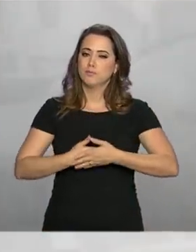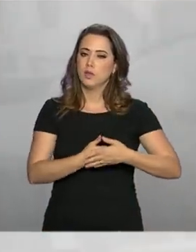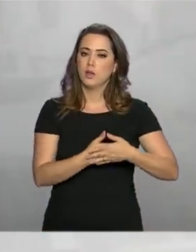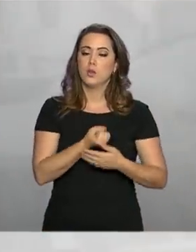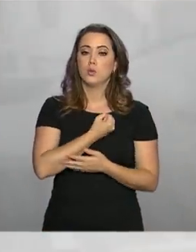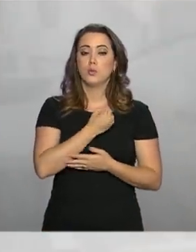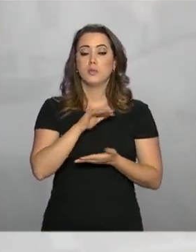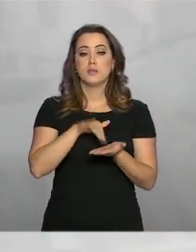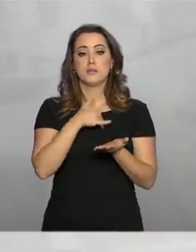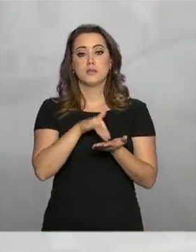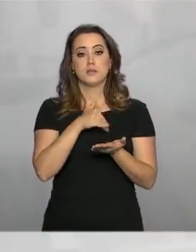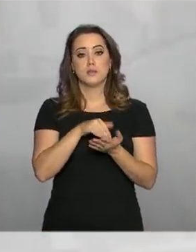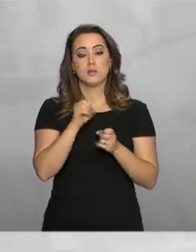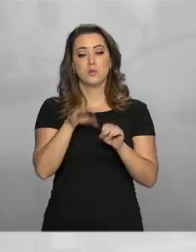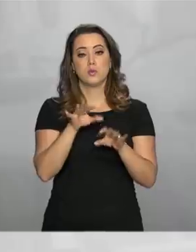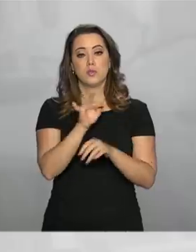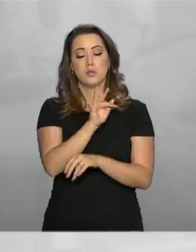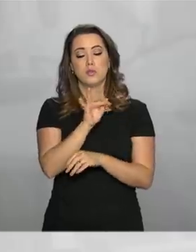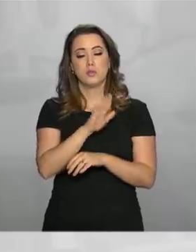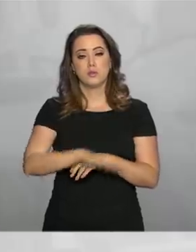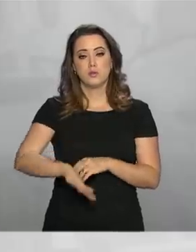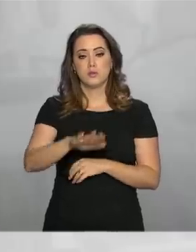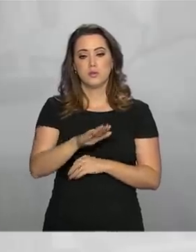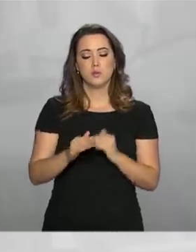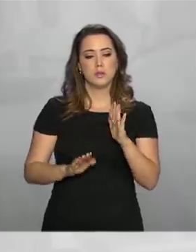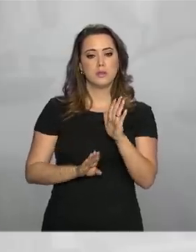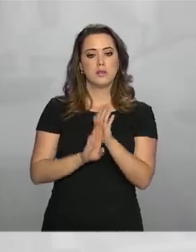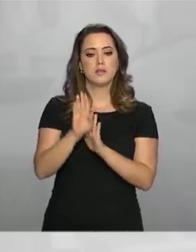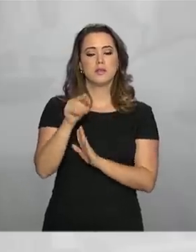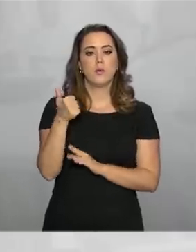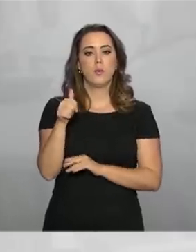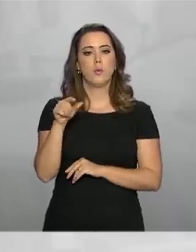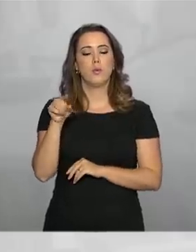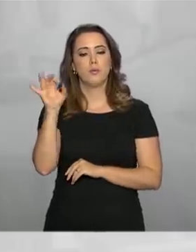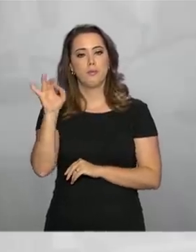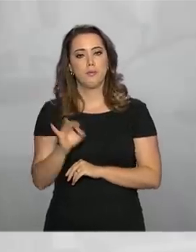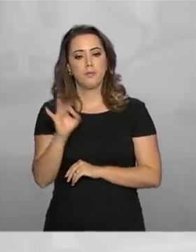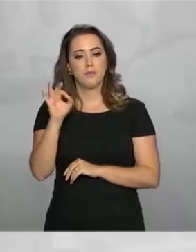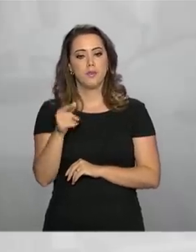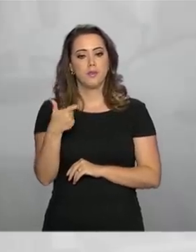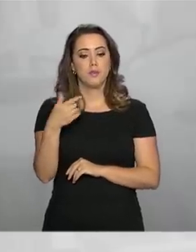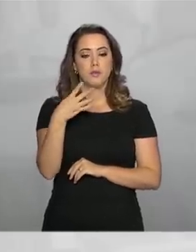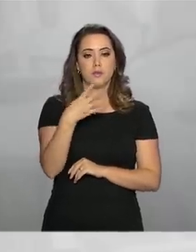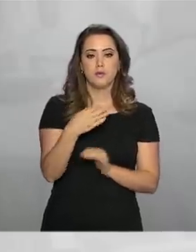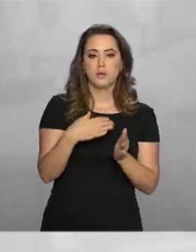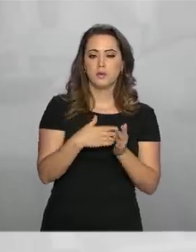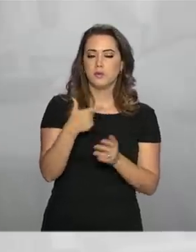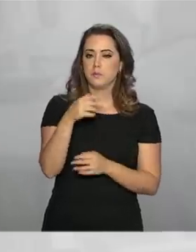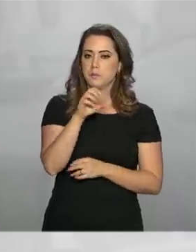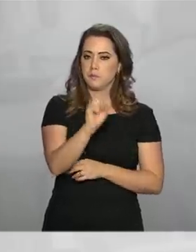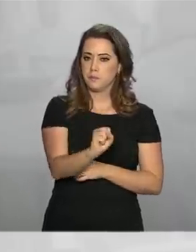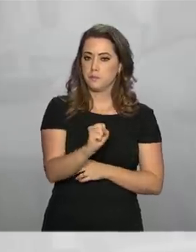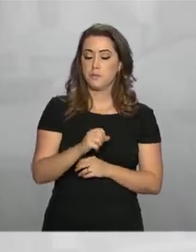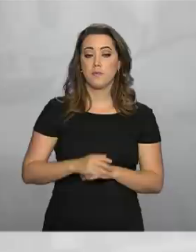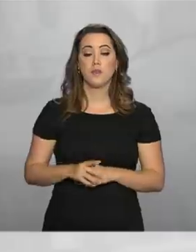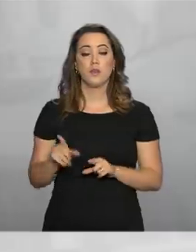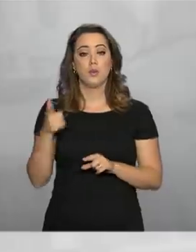número de matrículas na educação infantil cresceu mais de 11% de 2014 a 2018,